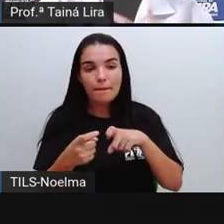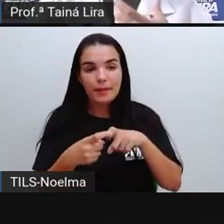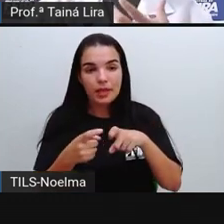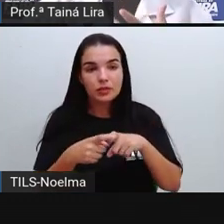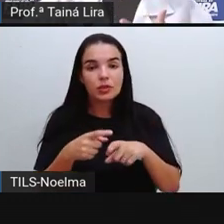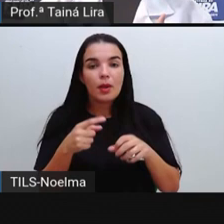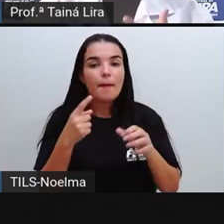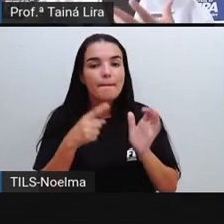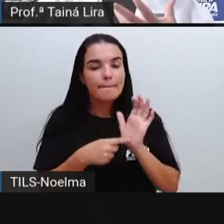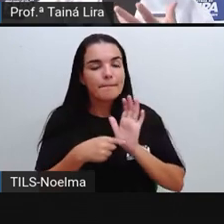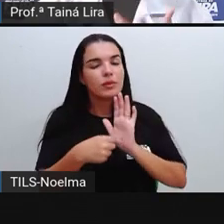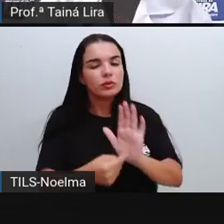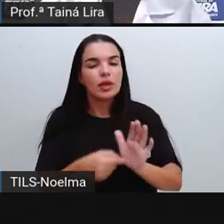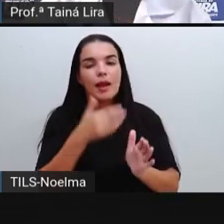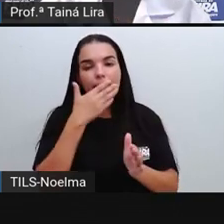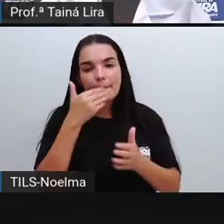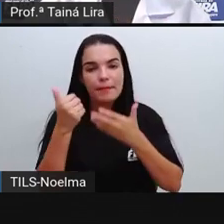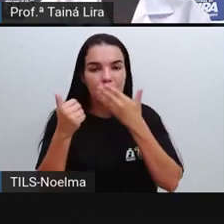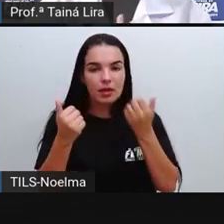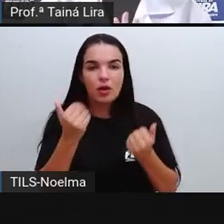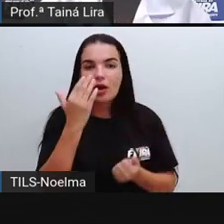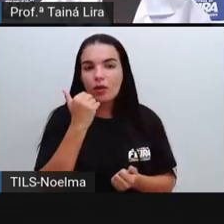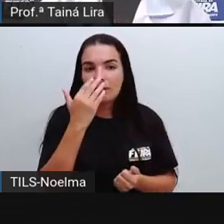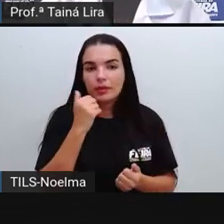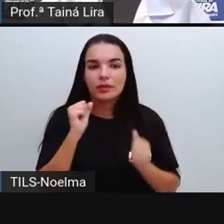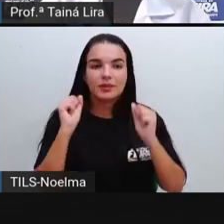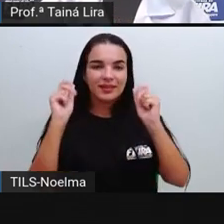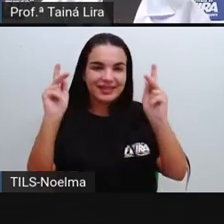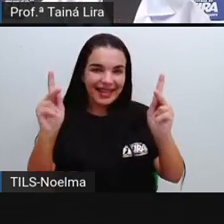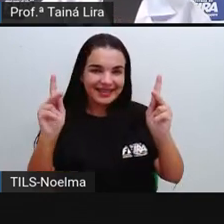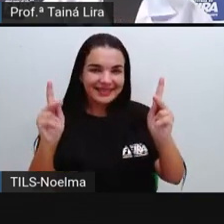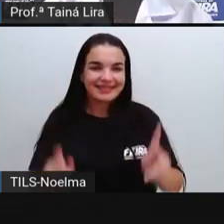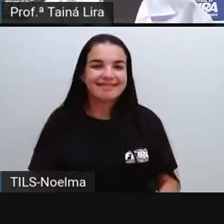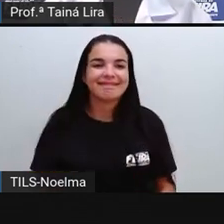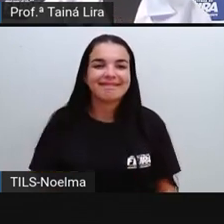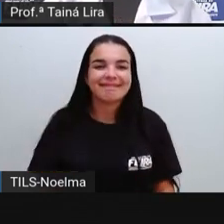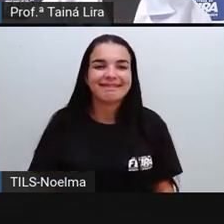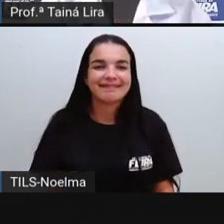indicar aí a melhor dieta. Tá bom, segundo ano?